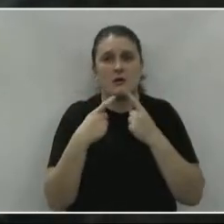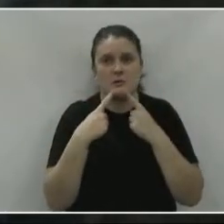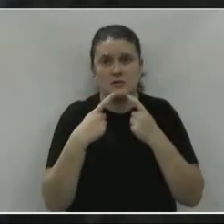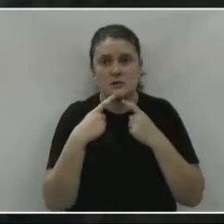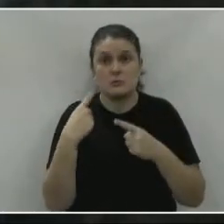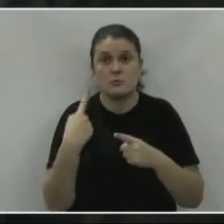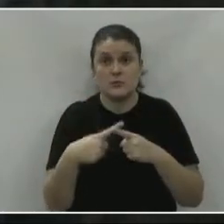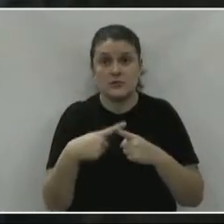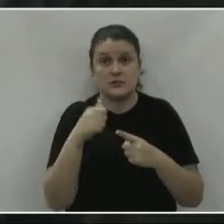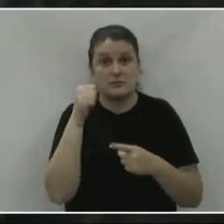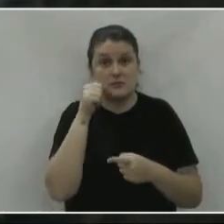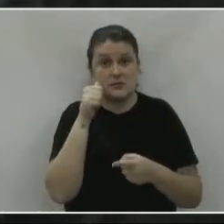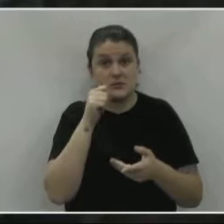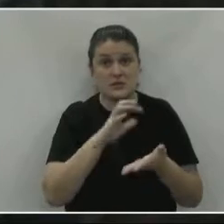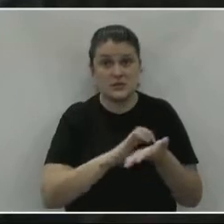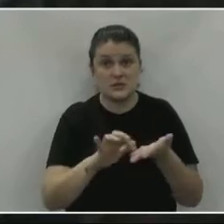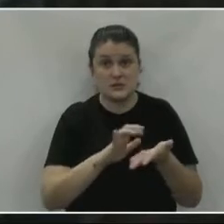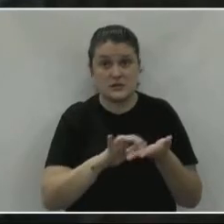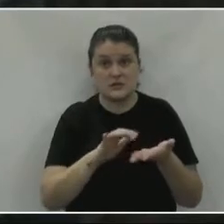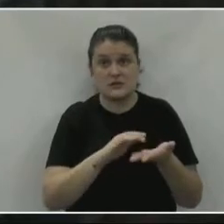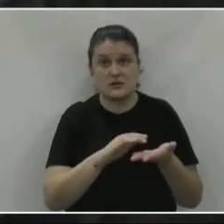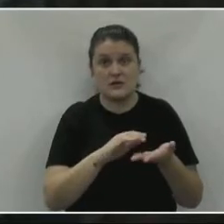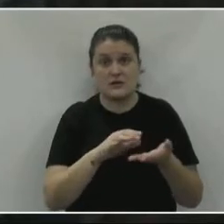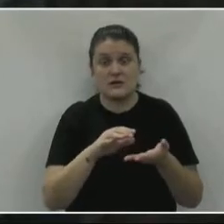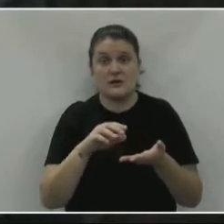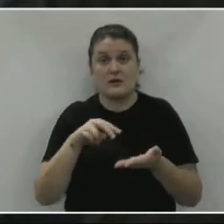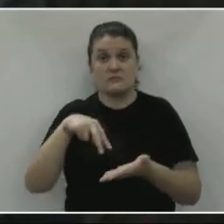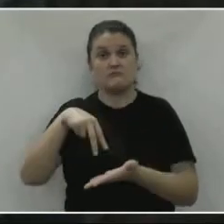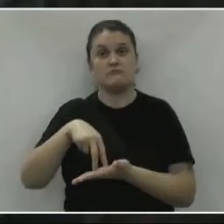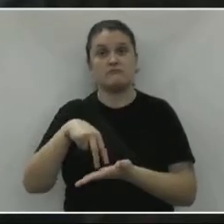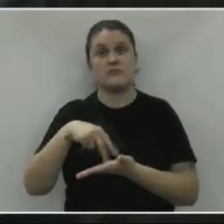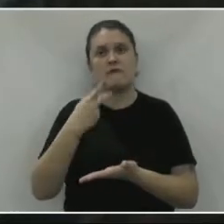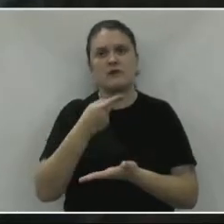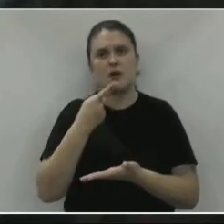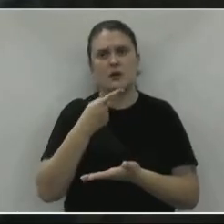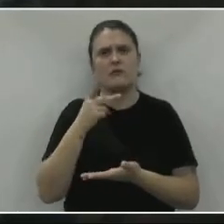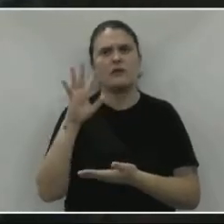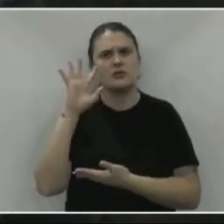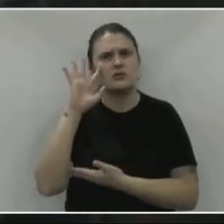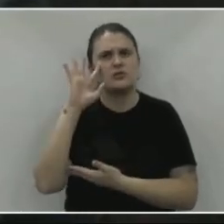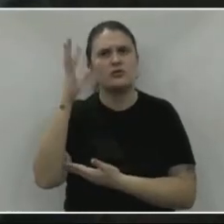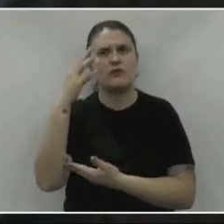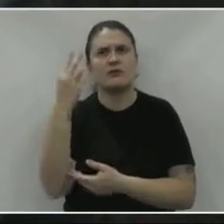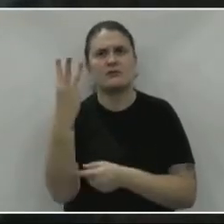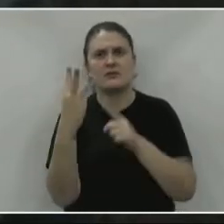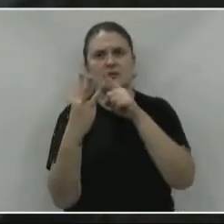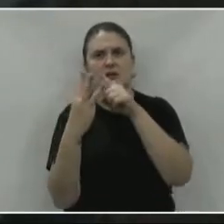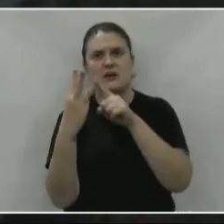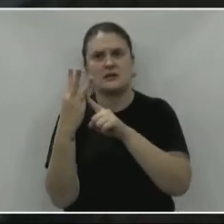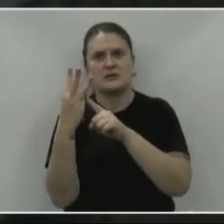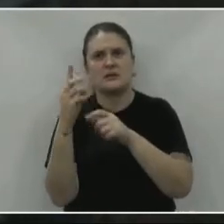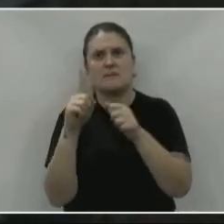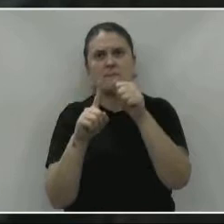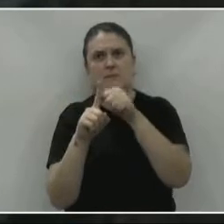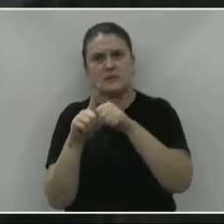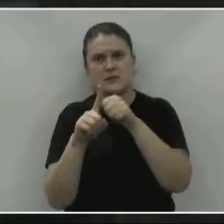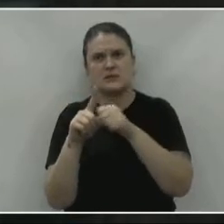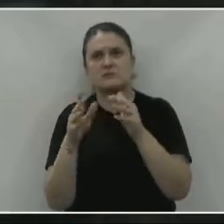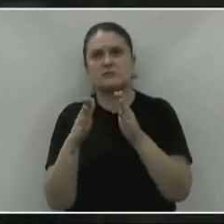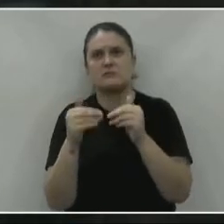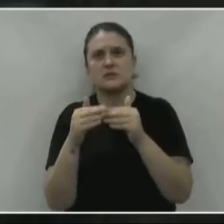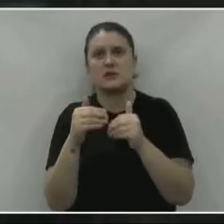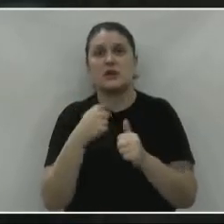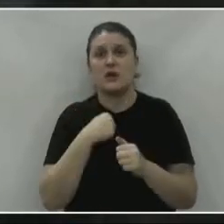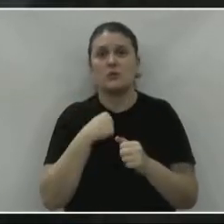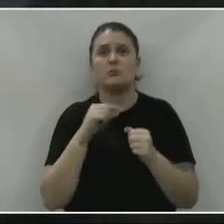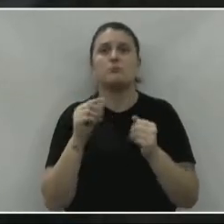porque a secretária, a ex-secretária veio aqui na tribuna e falou que ia ser resolvido em três meses o nosso pedido. Qual que foi o